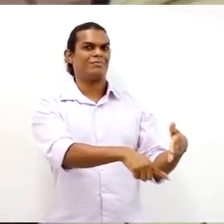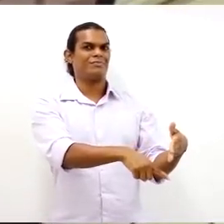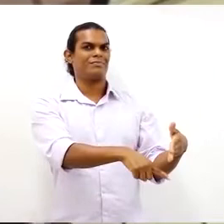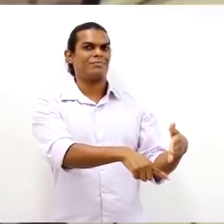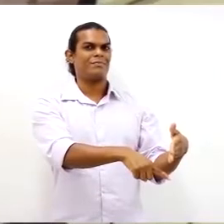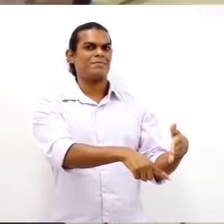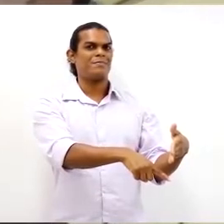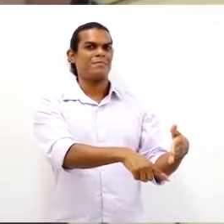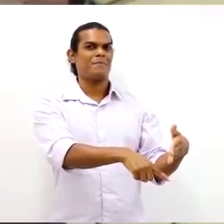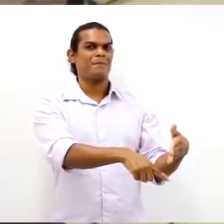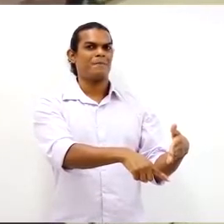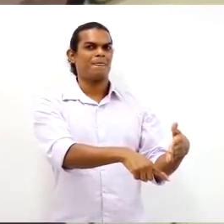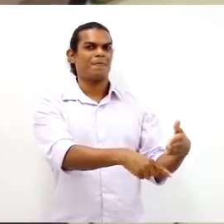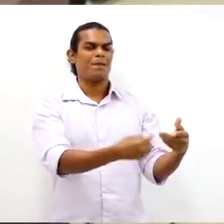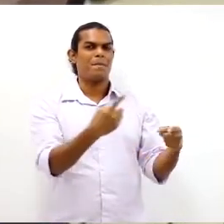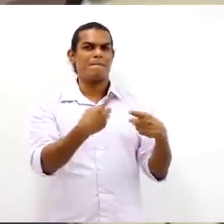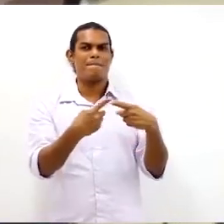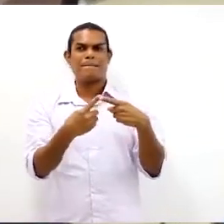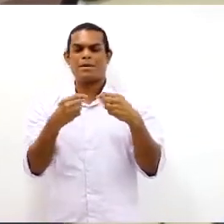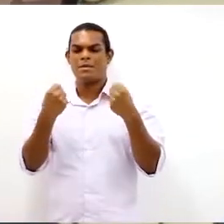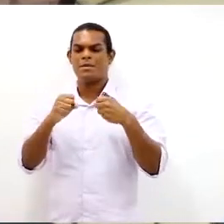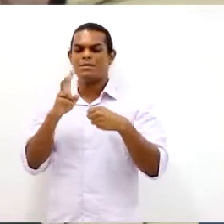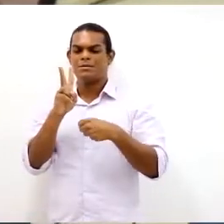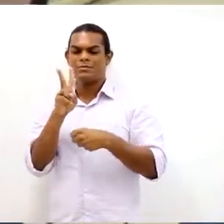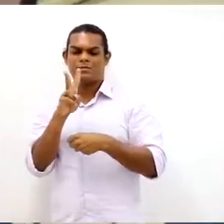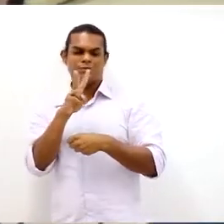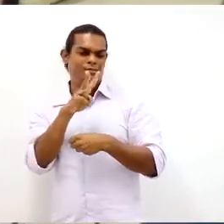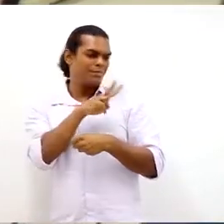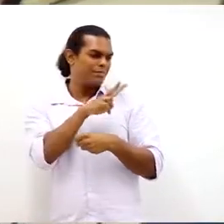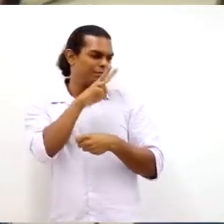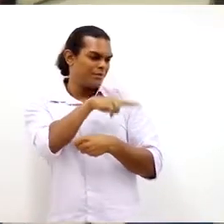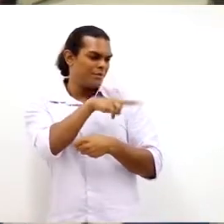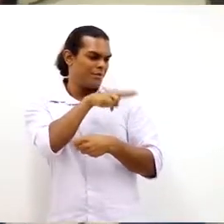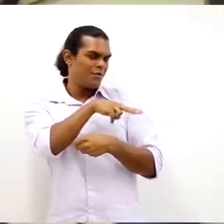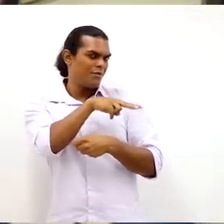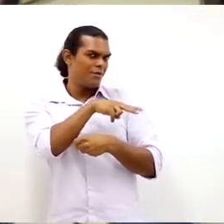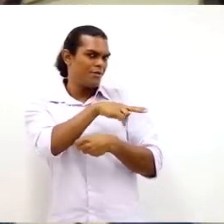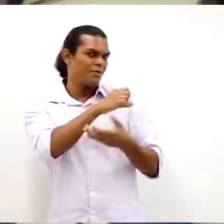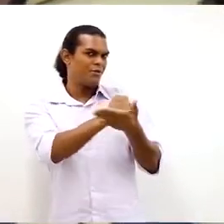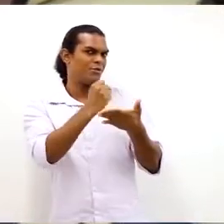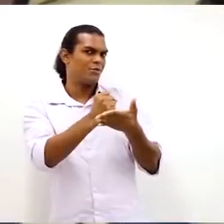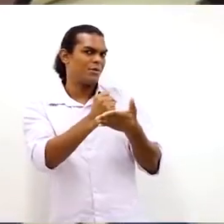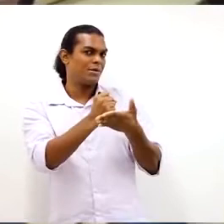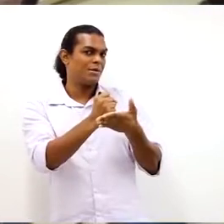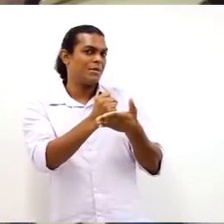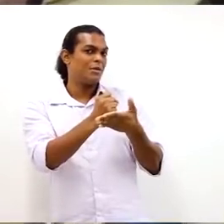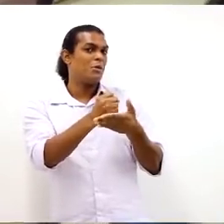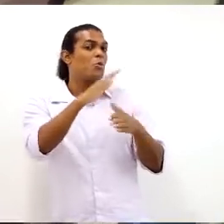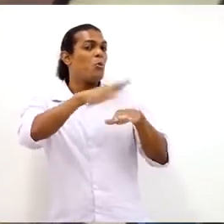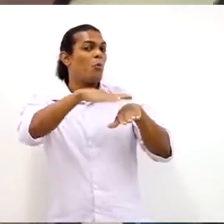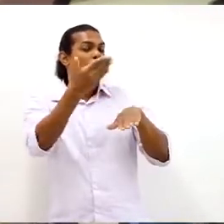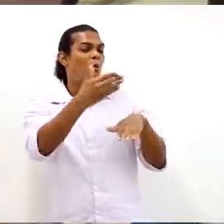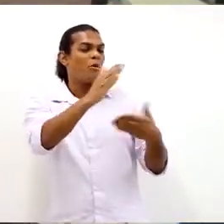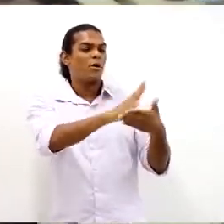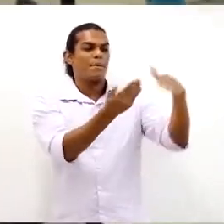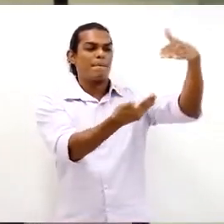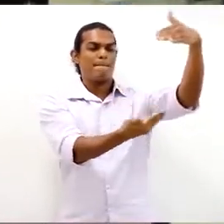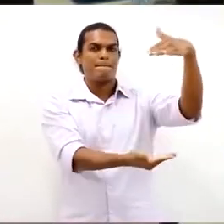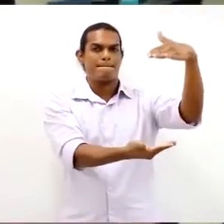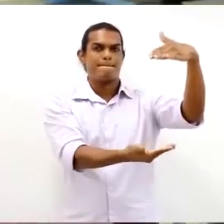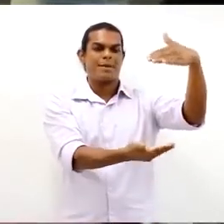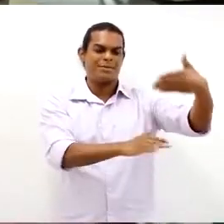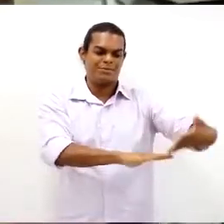retornar para o ponto de trabalho. Se estivesse aqui ao lado, ela teria só uma mudança lateral, horizontal, de visão.